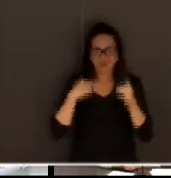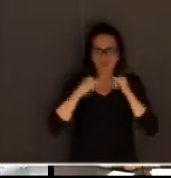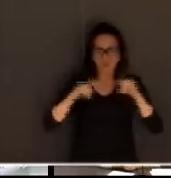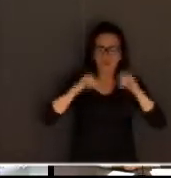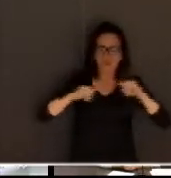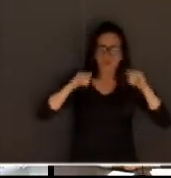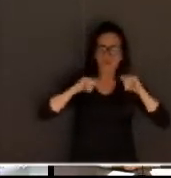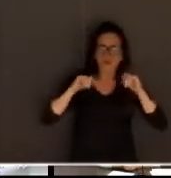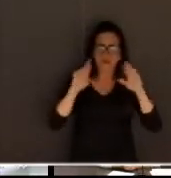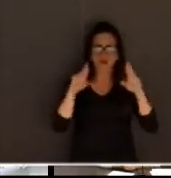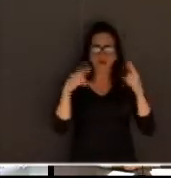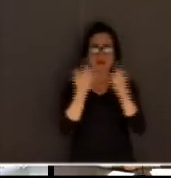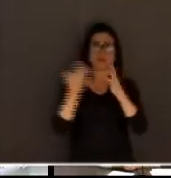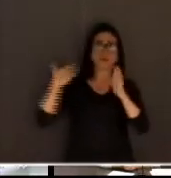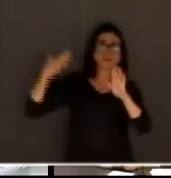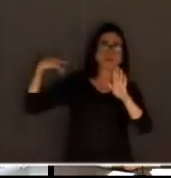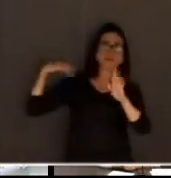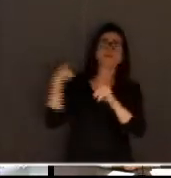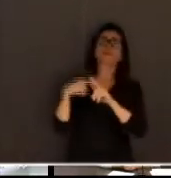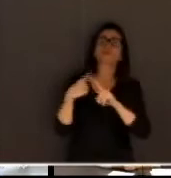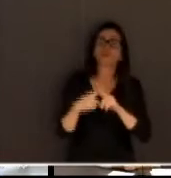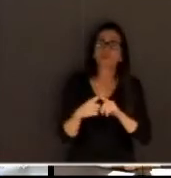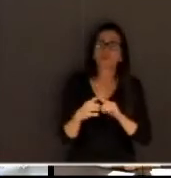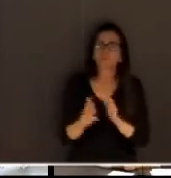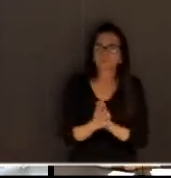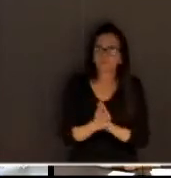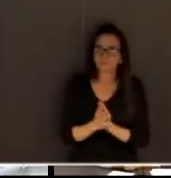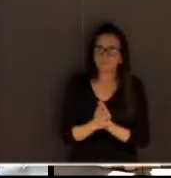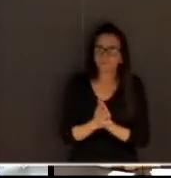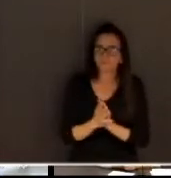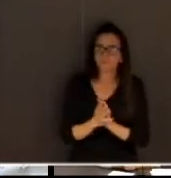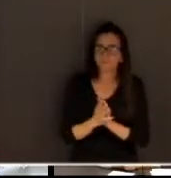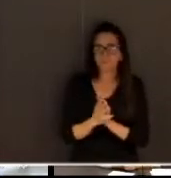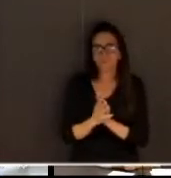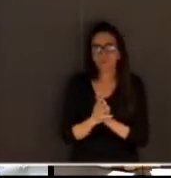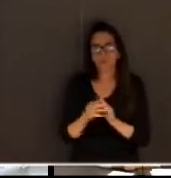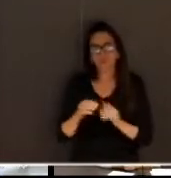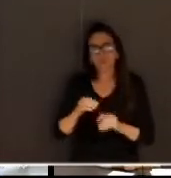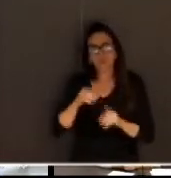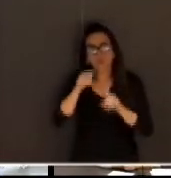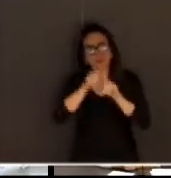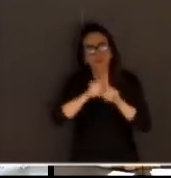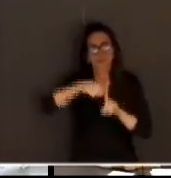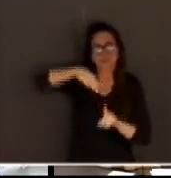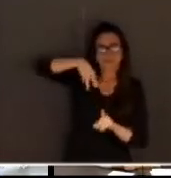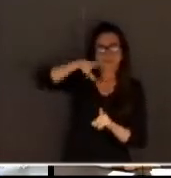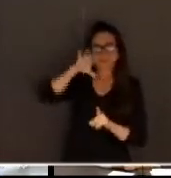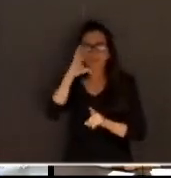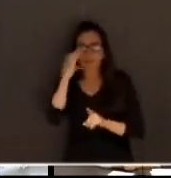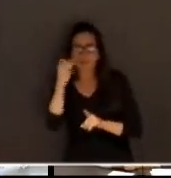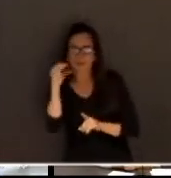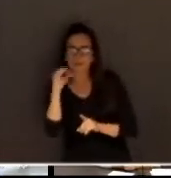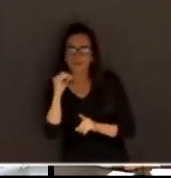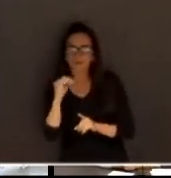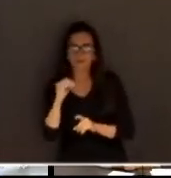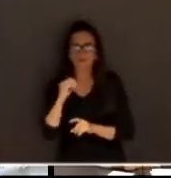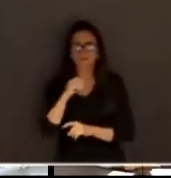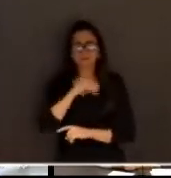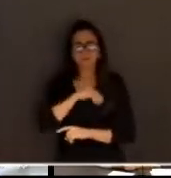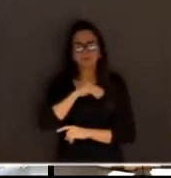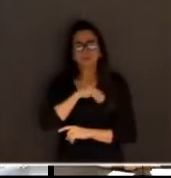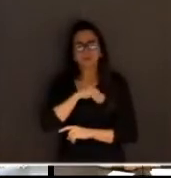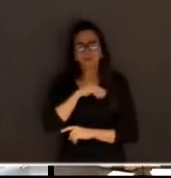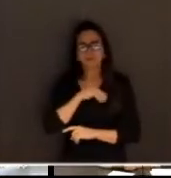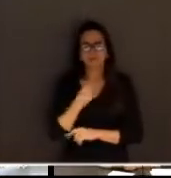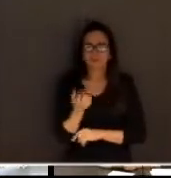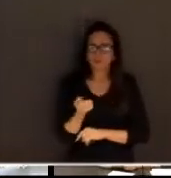Com o nostalgia? Naturalmente que não. Porque em março fazíamos o nosso trabalho, estávamos voltando do